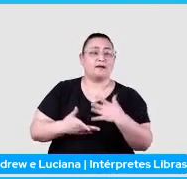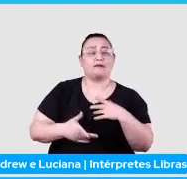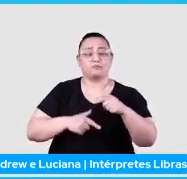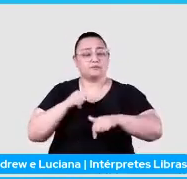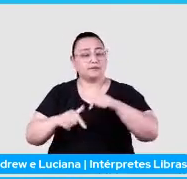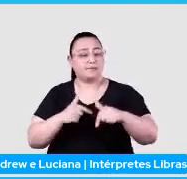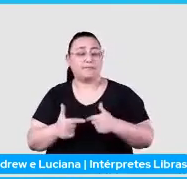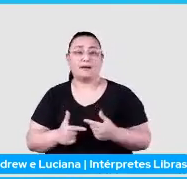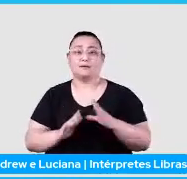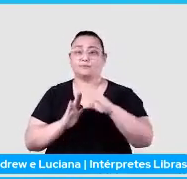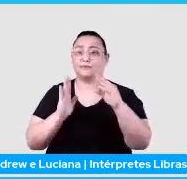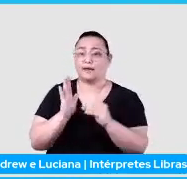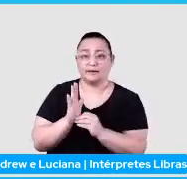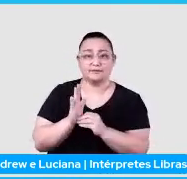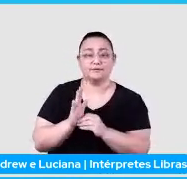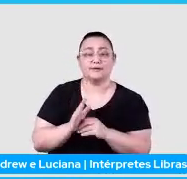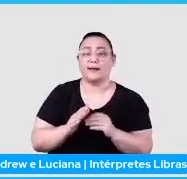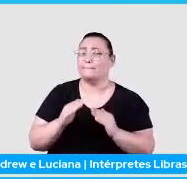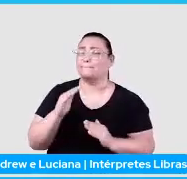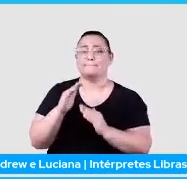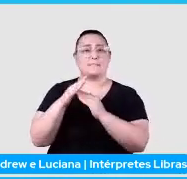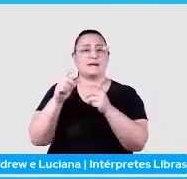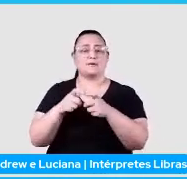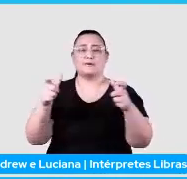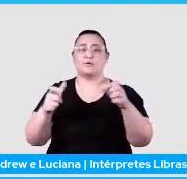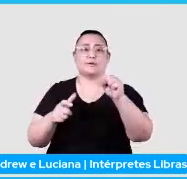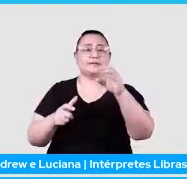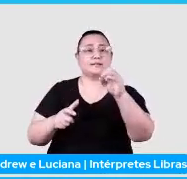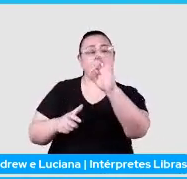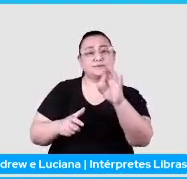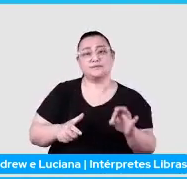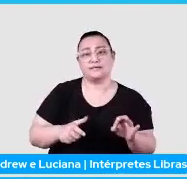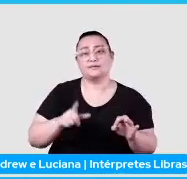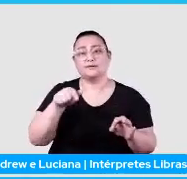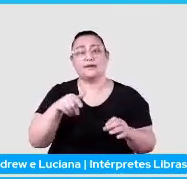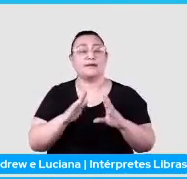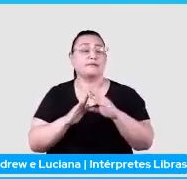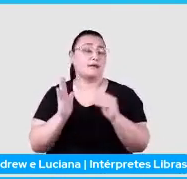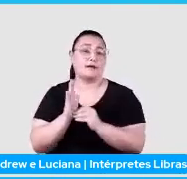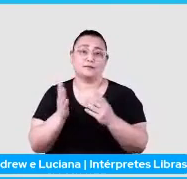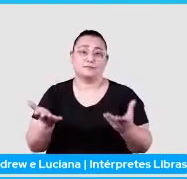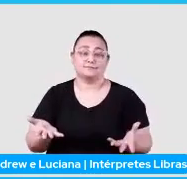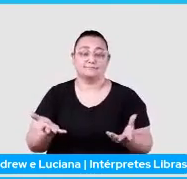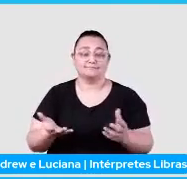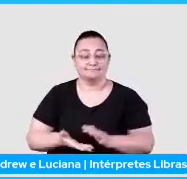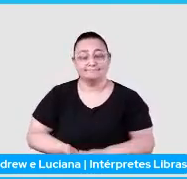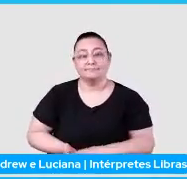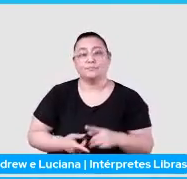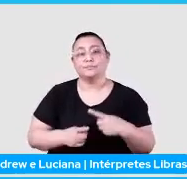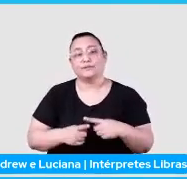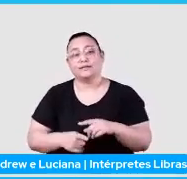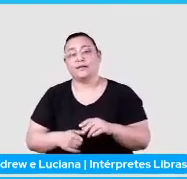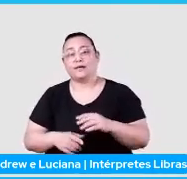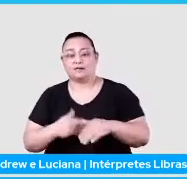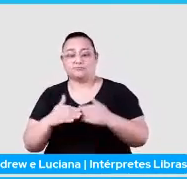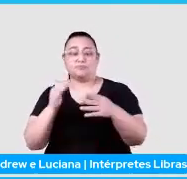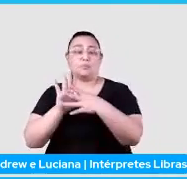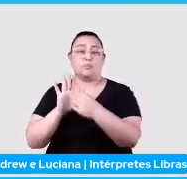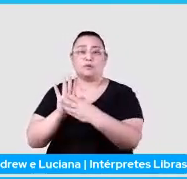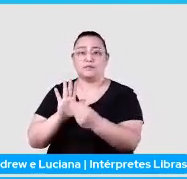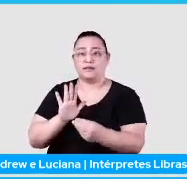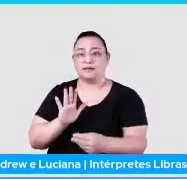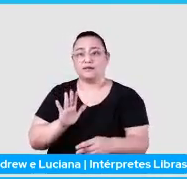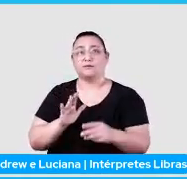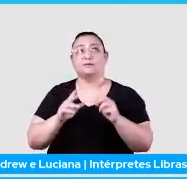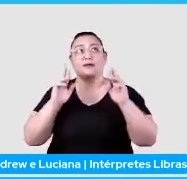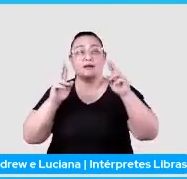data science, a maioria ali é uns 80%, 90% tratado, né? Porque a geração de modelos, graças a Deus,